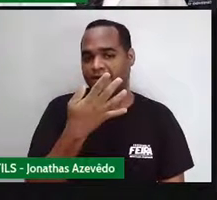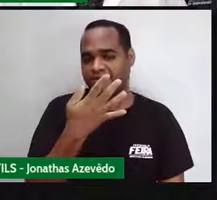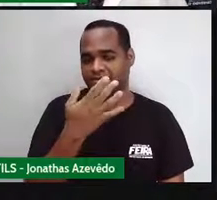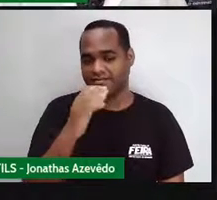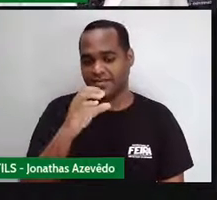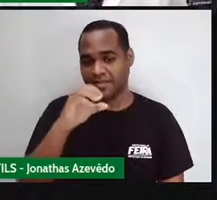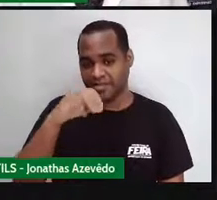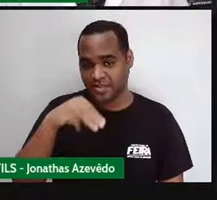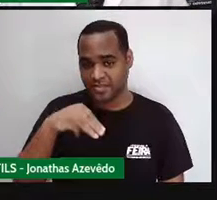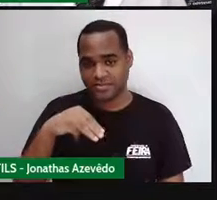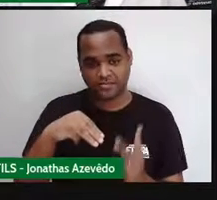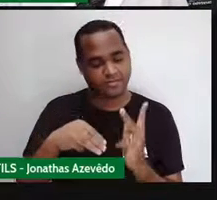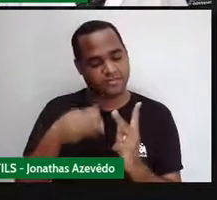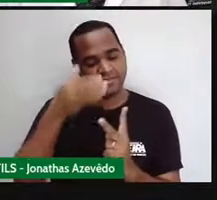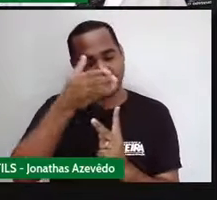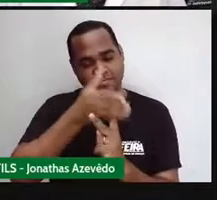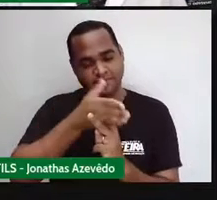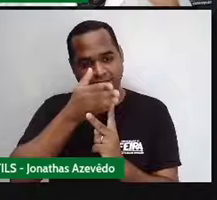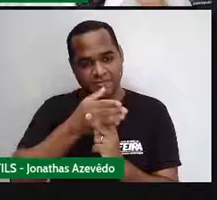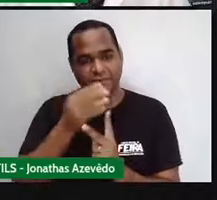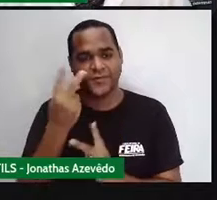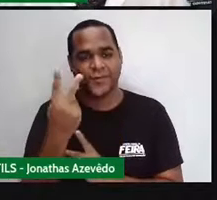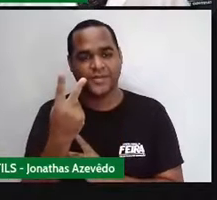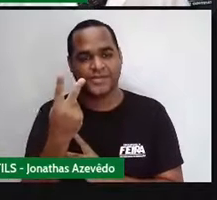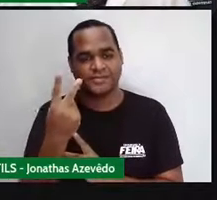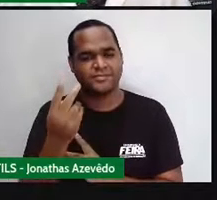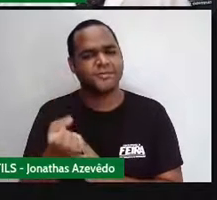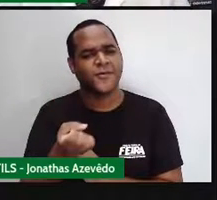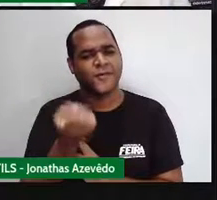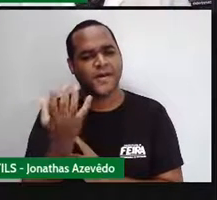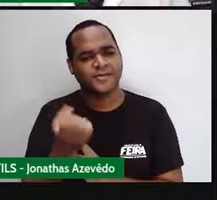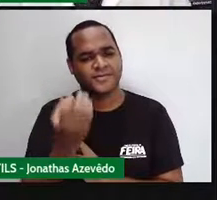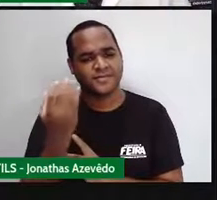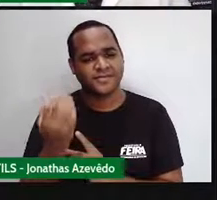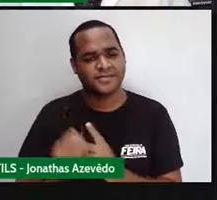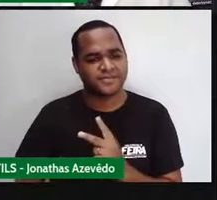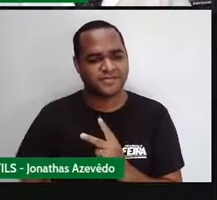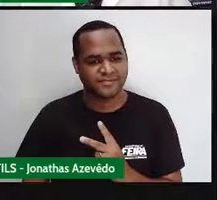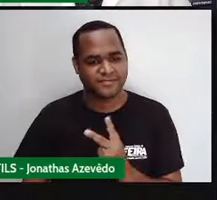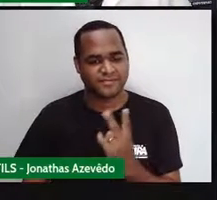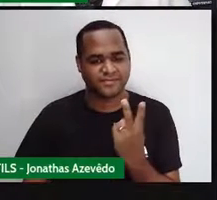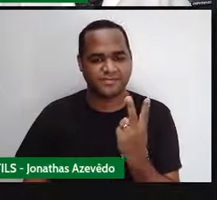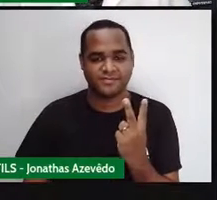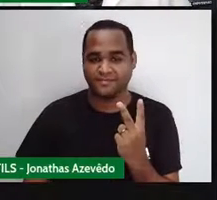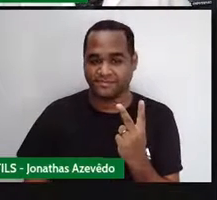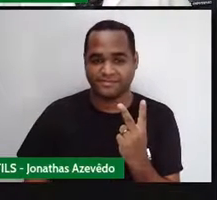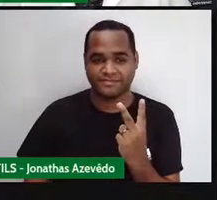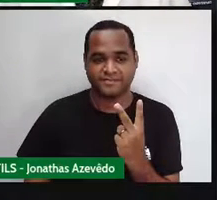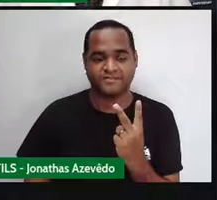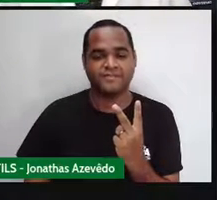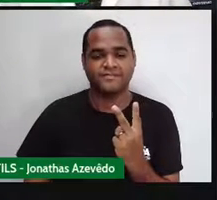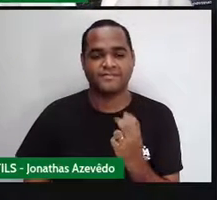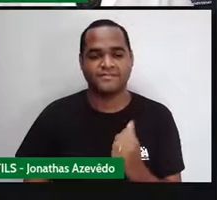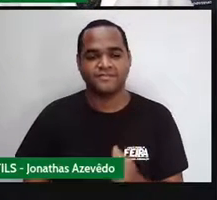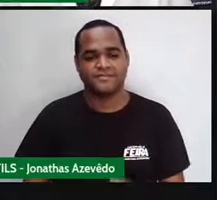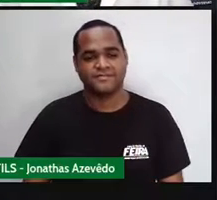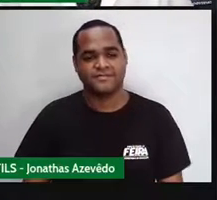que você tiver, caso você tenha por aí, por perto. E fazer essa continha. 24 dividido por 2.